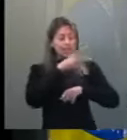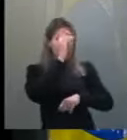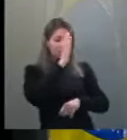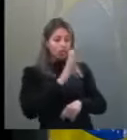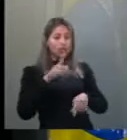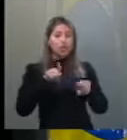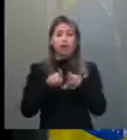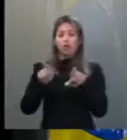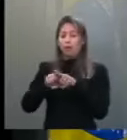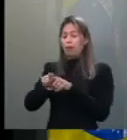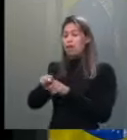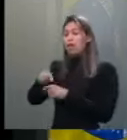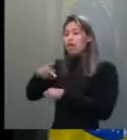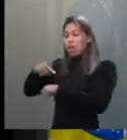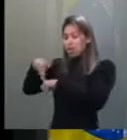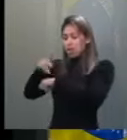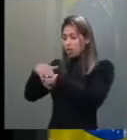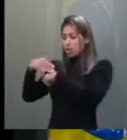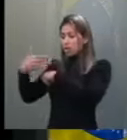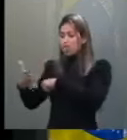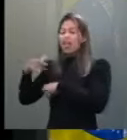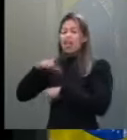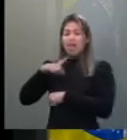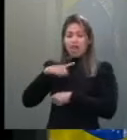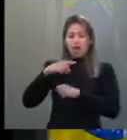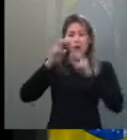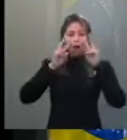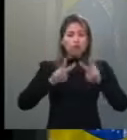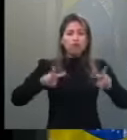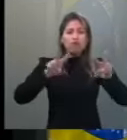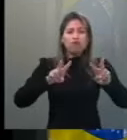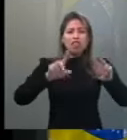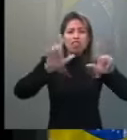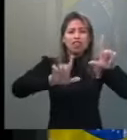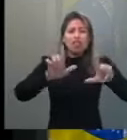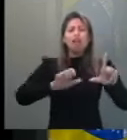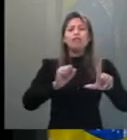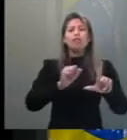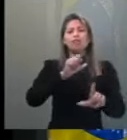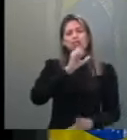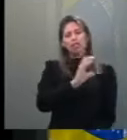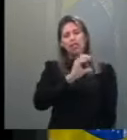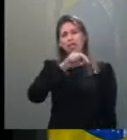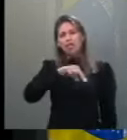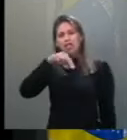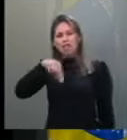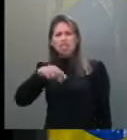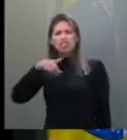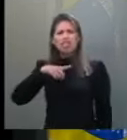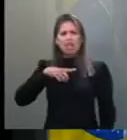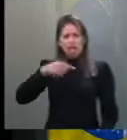divulgou essa notícia. Para mim, que nasci MQ no Acre, que tem